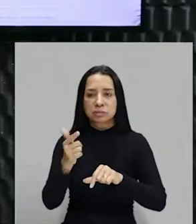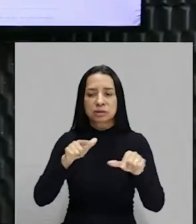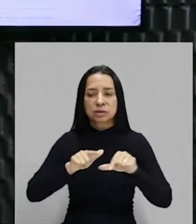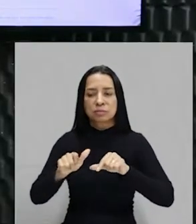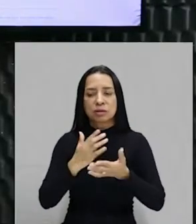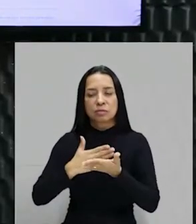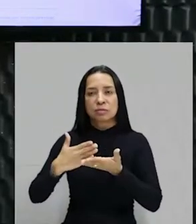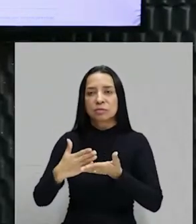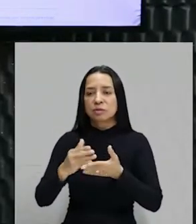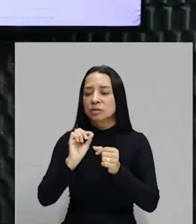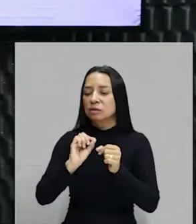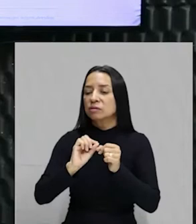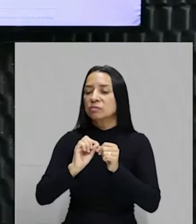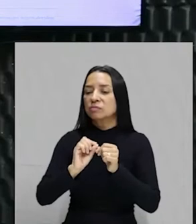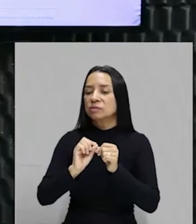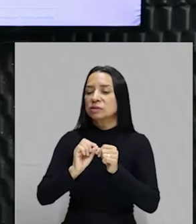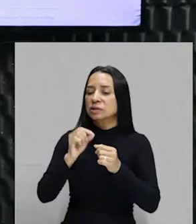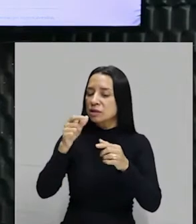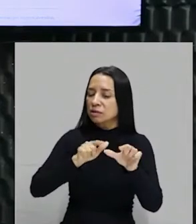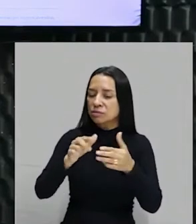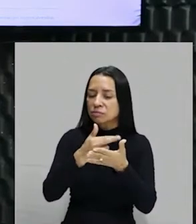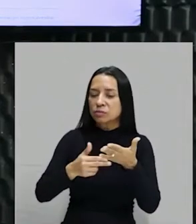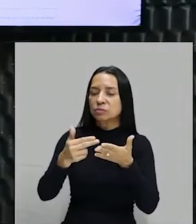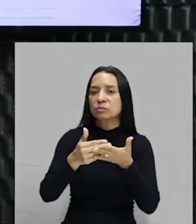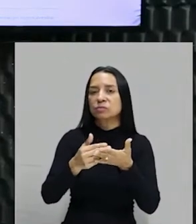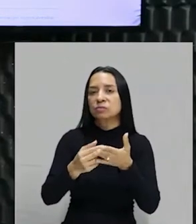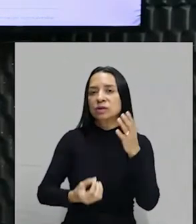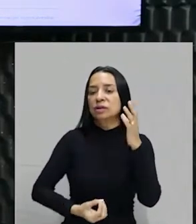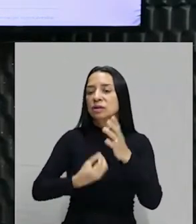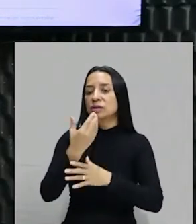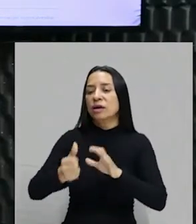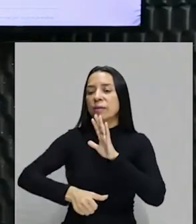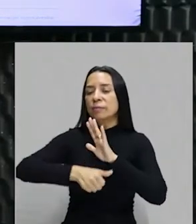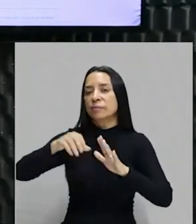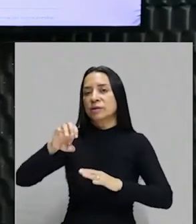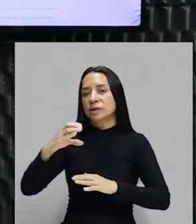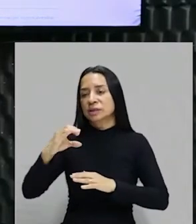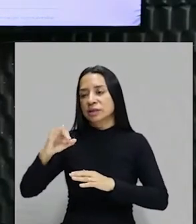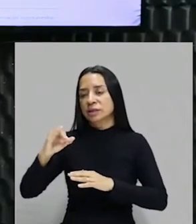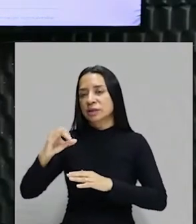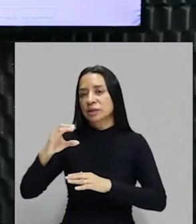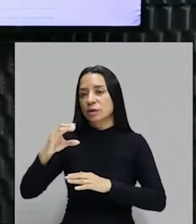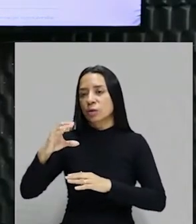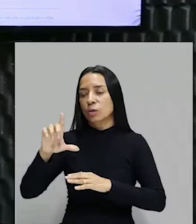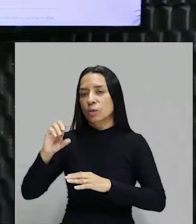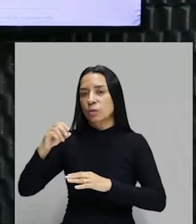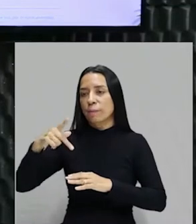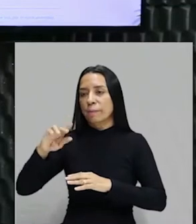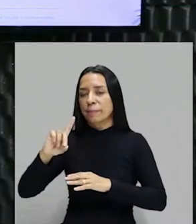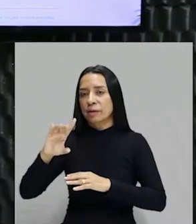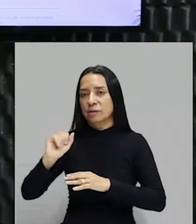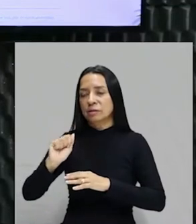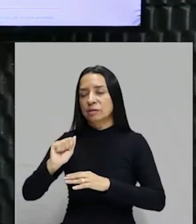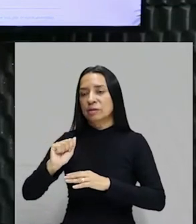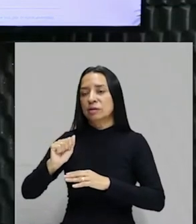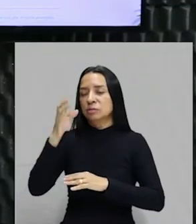começar a fazer meus bicos. E aí, resultado da situação. Ele cria a primeira enciclopédia do Brasil e aí ele retrata os hábitos dos negros, os hábitos